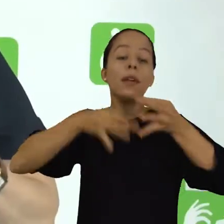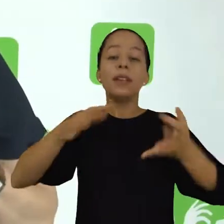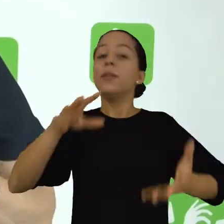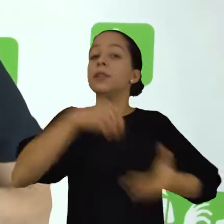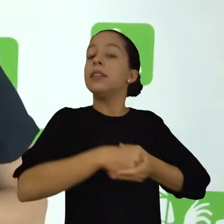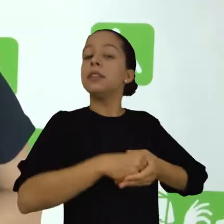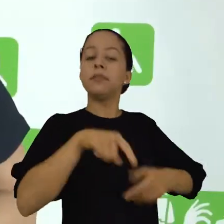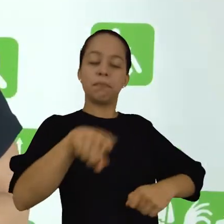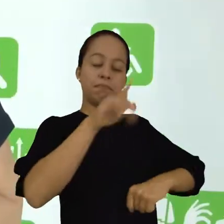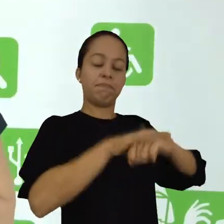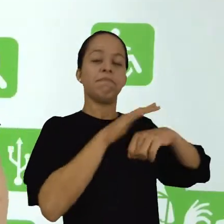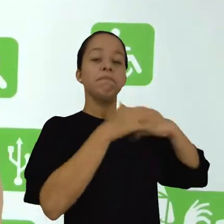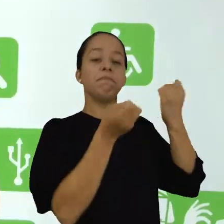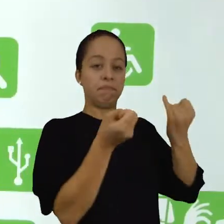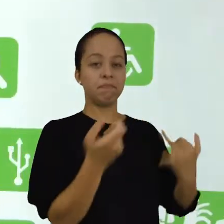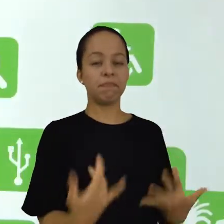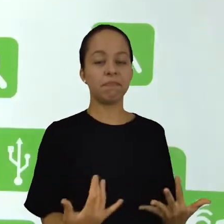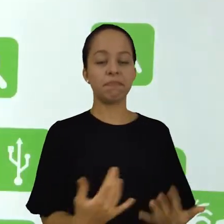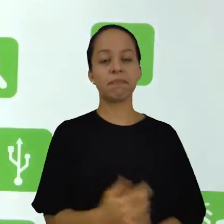aquilo ali.